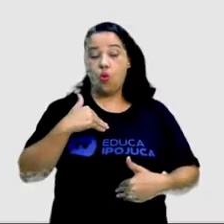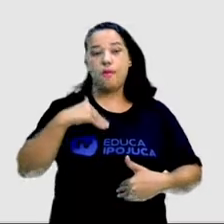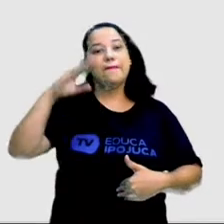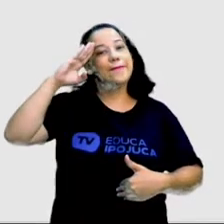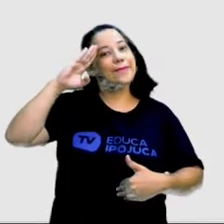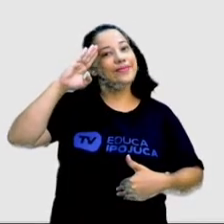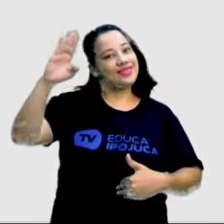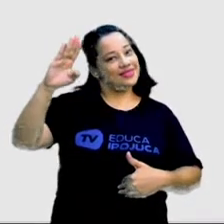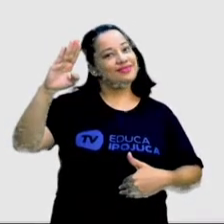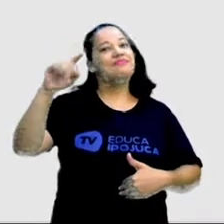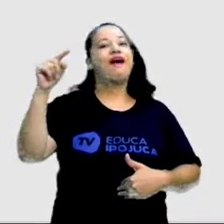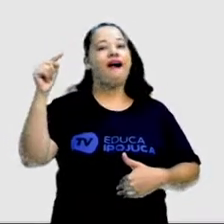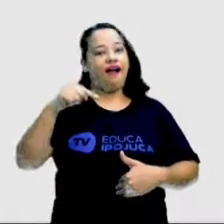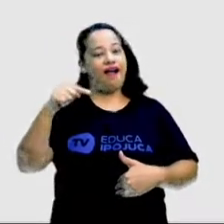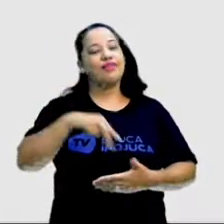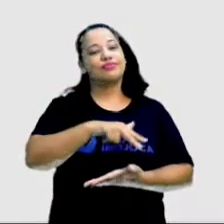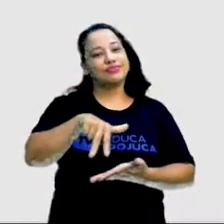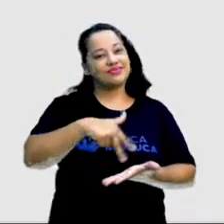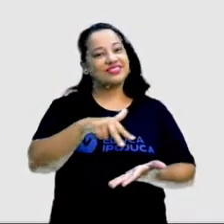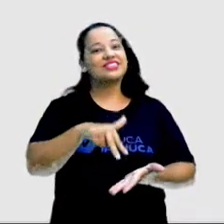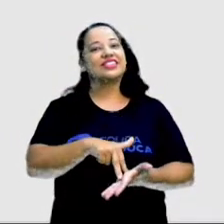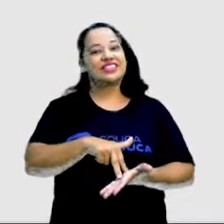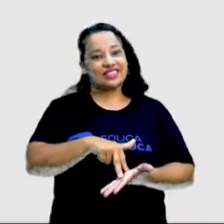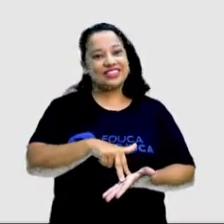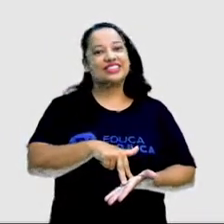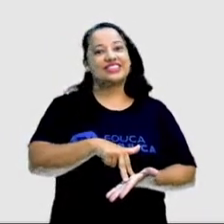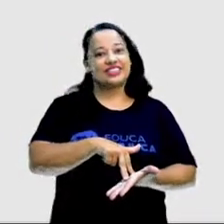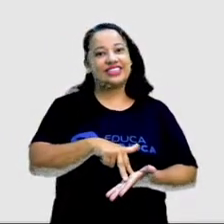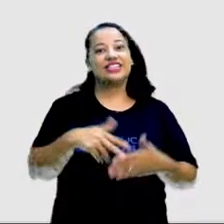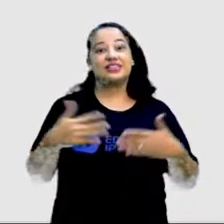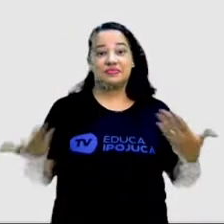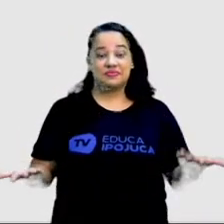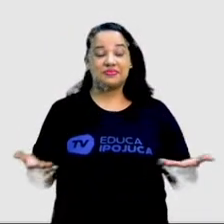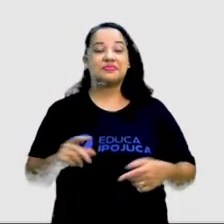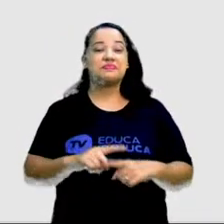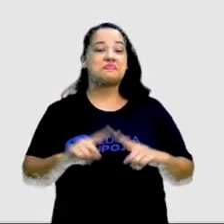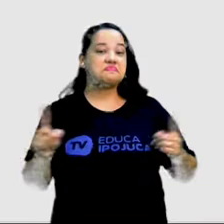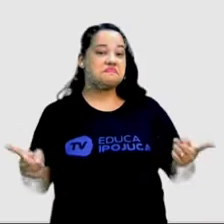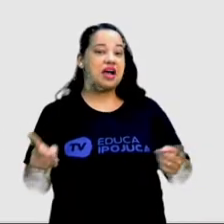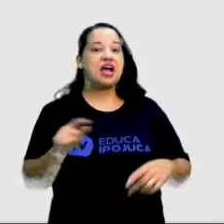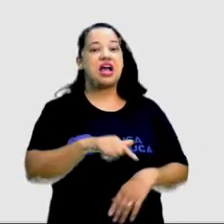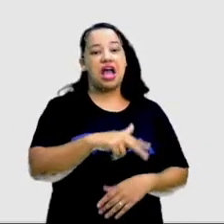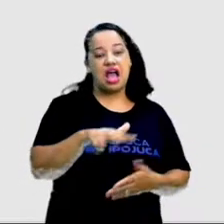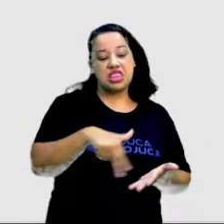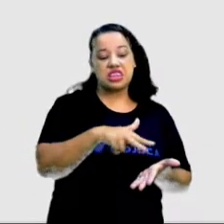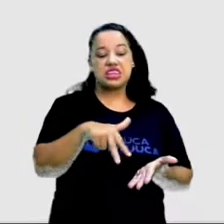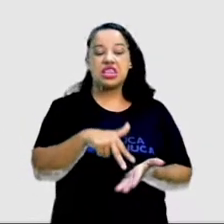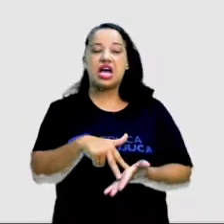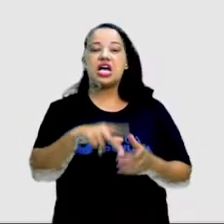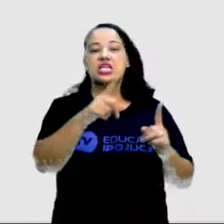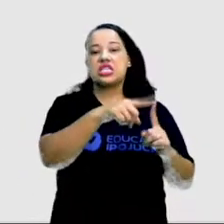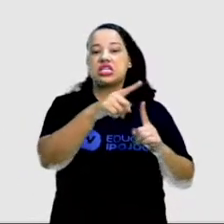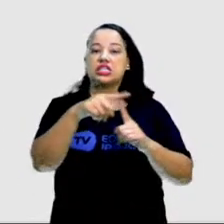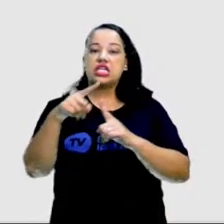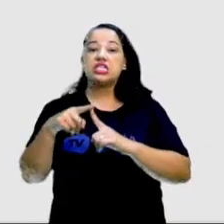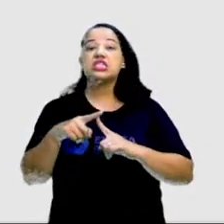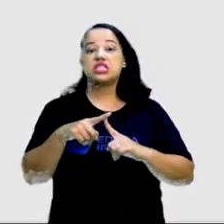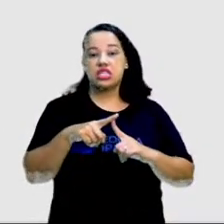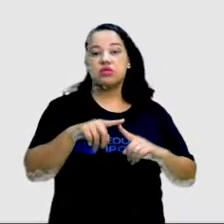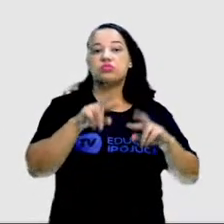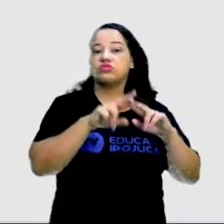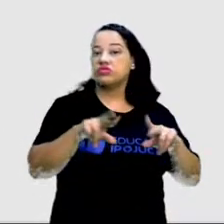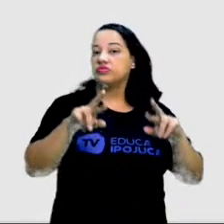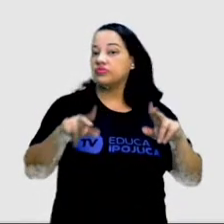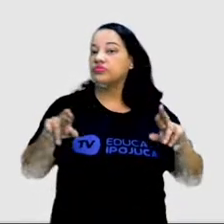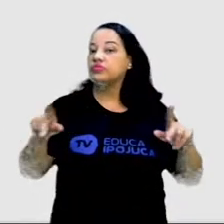instrumento da dança e que é, no entanto, o estilo de dança, dependendo da dança, que muda